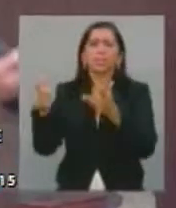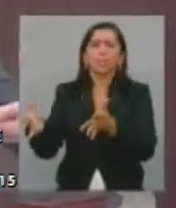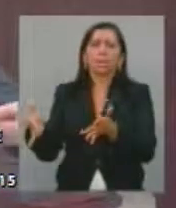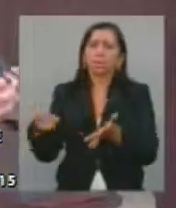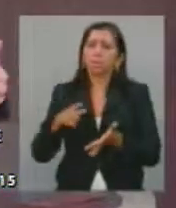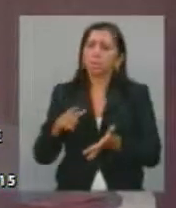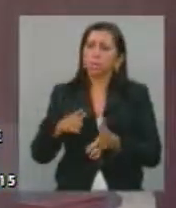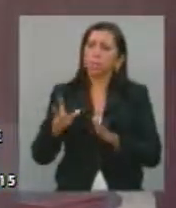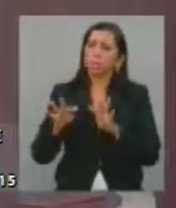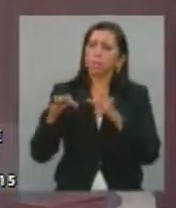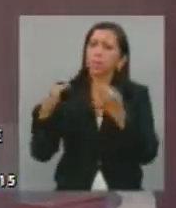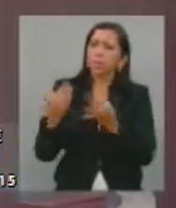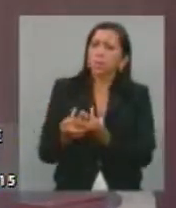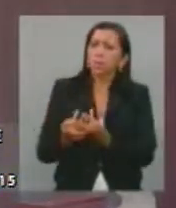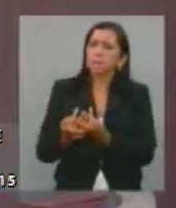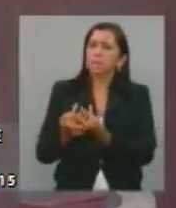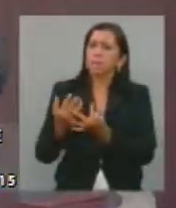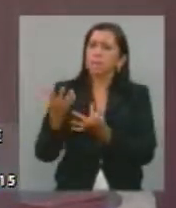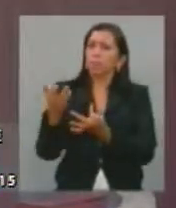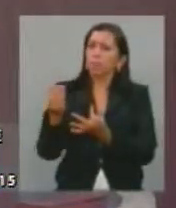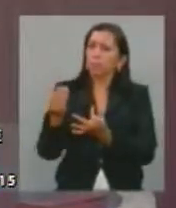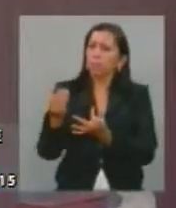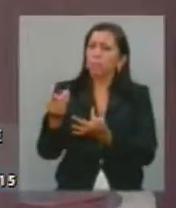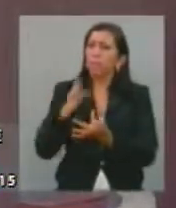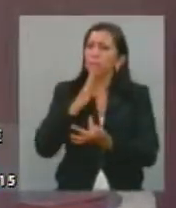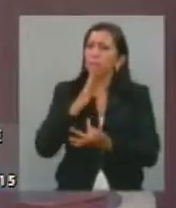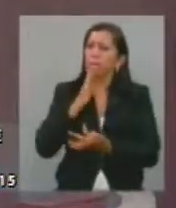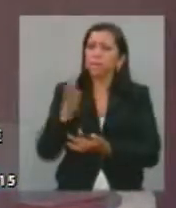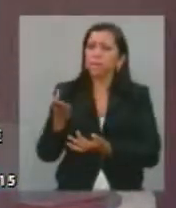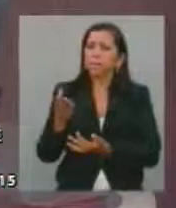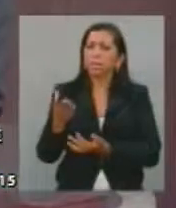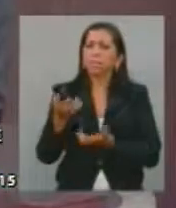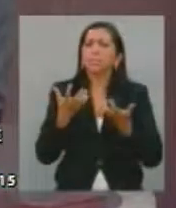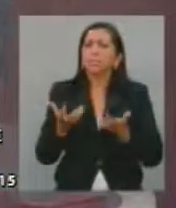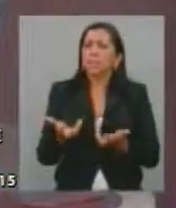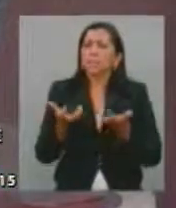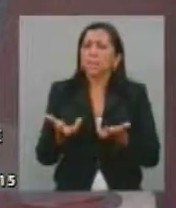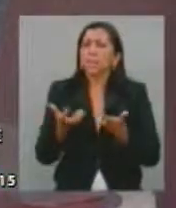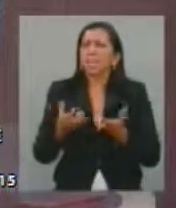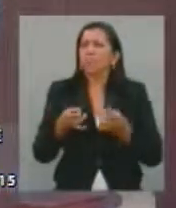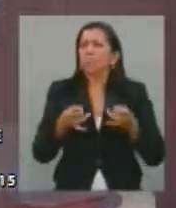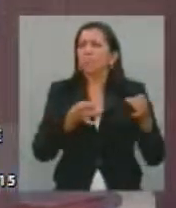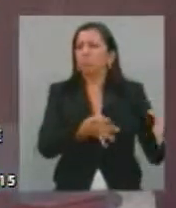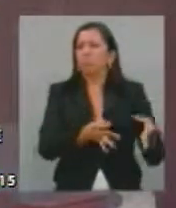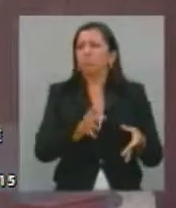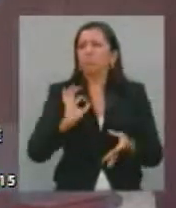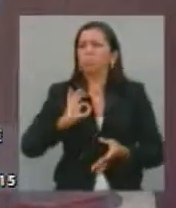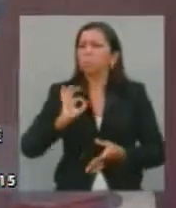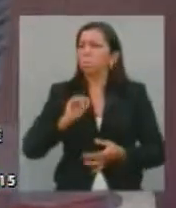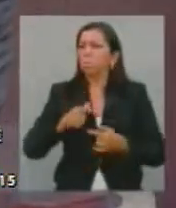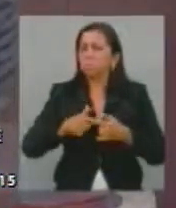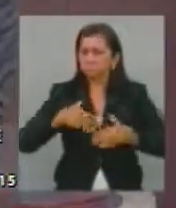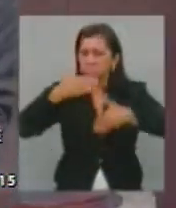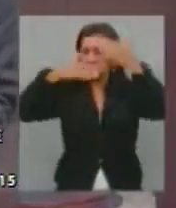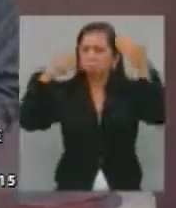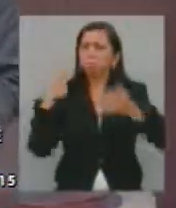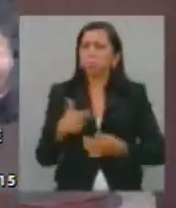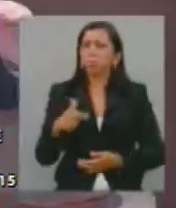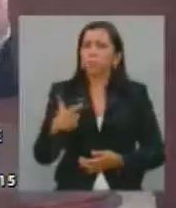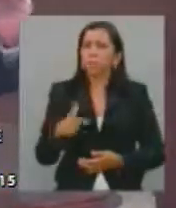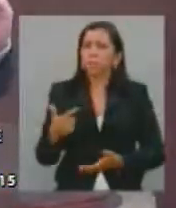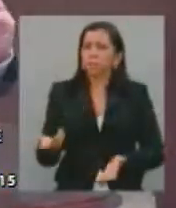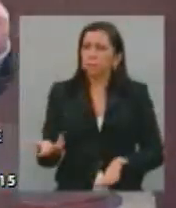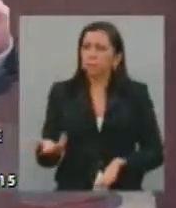familiares na corporação. que dizem, inclusive, que querem sair da corporação porque não veem possibilidade de ascensão.